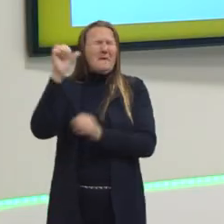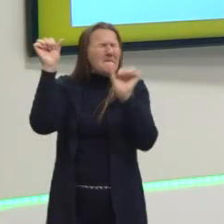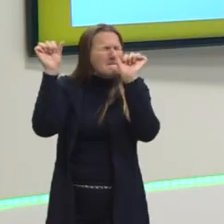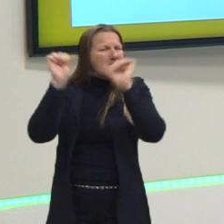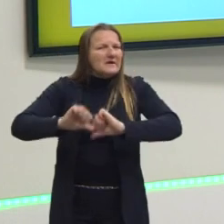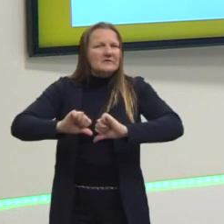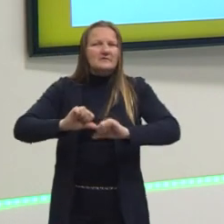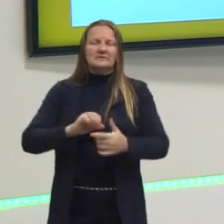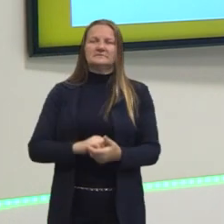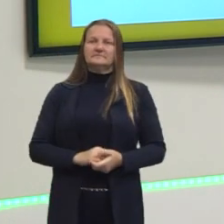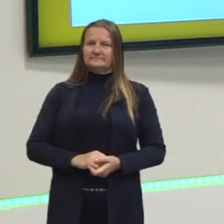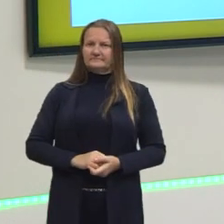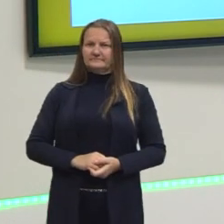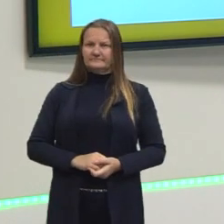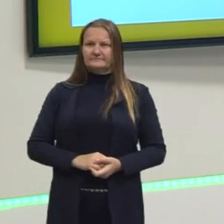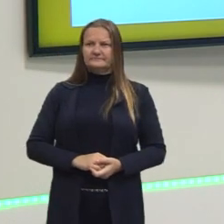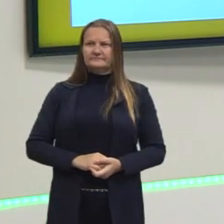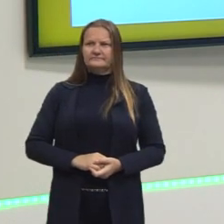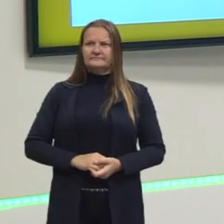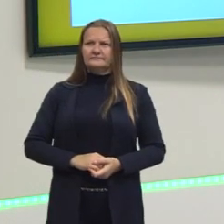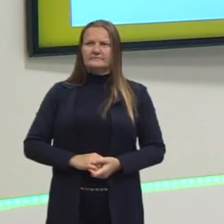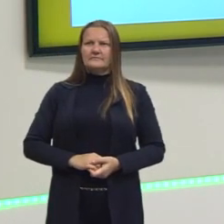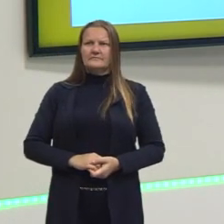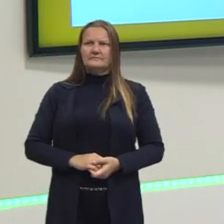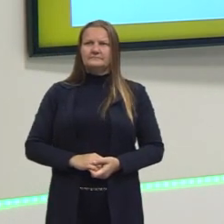Então, é muito alta essa taxa.